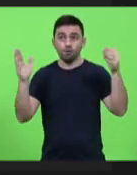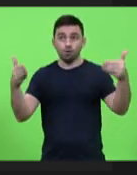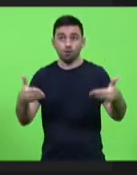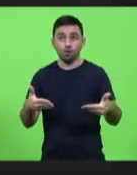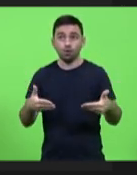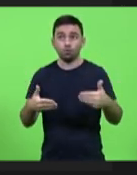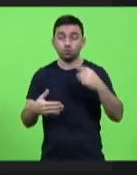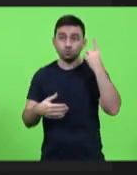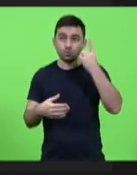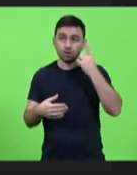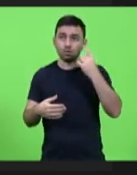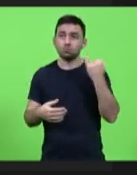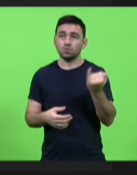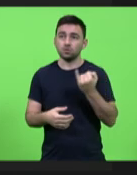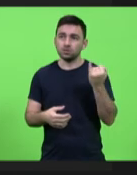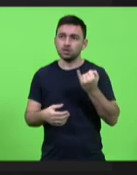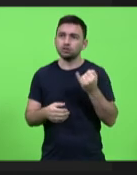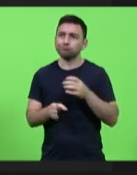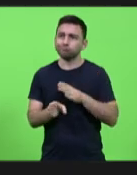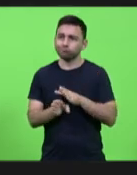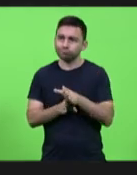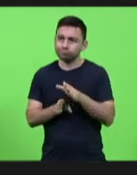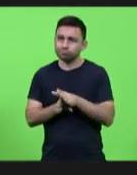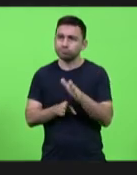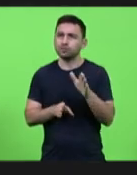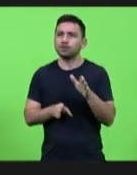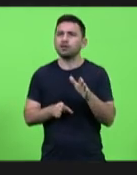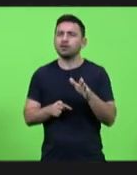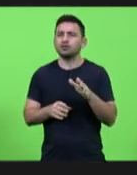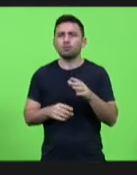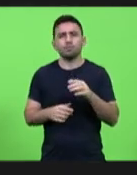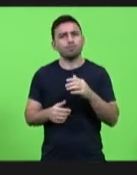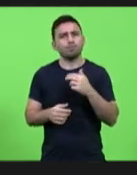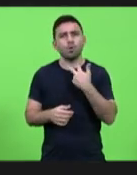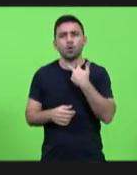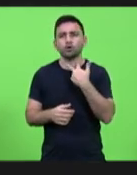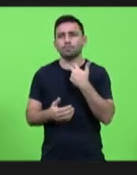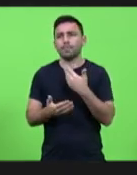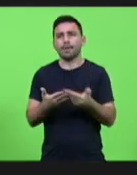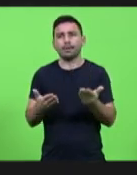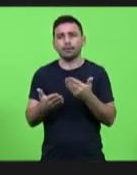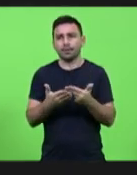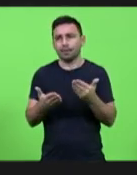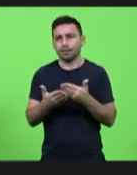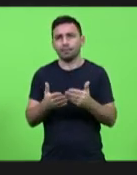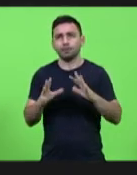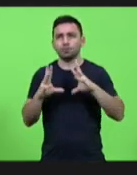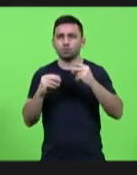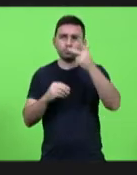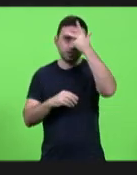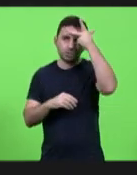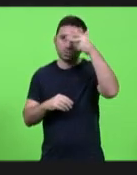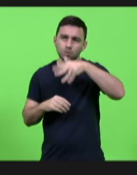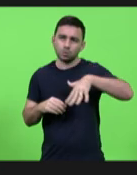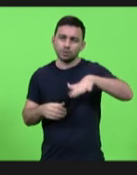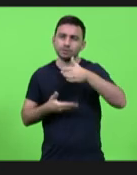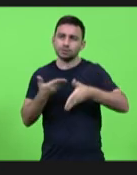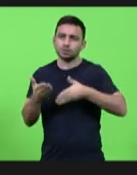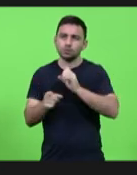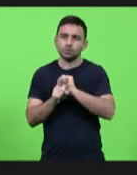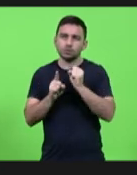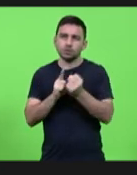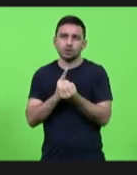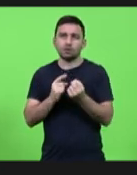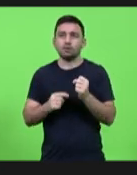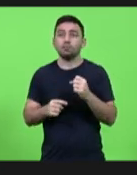muito Luciano nesse processo de que nós não podemos perder a rede nós não podemos perder as pessoas no processo de assistência social porque senão